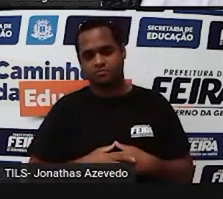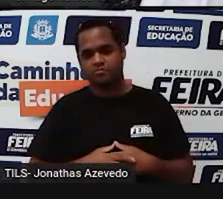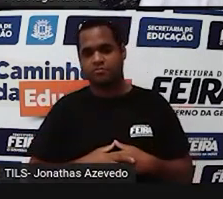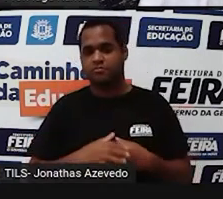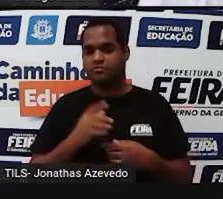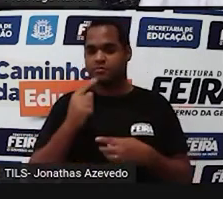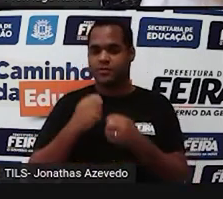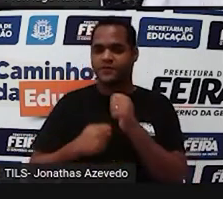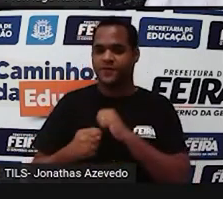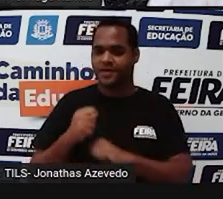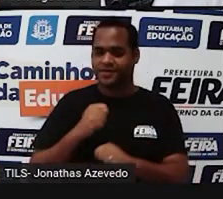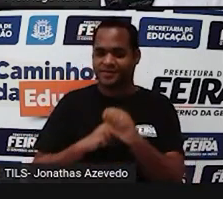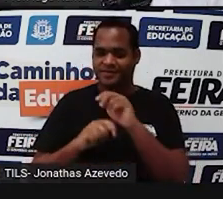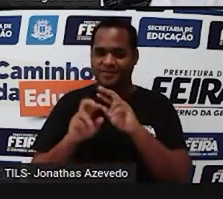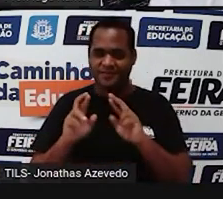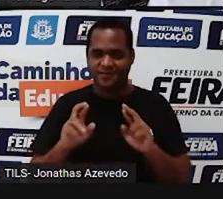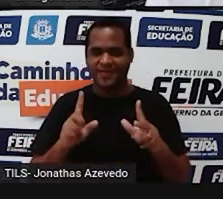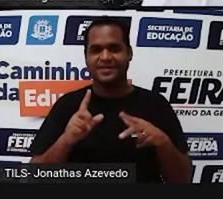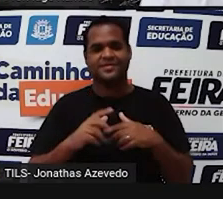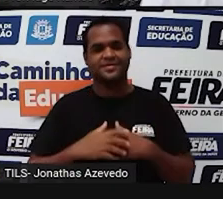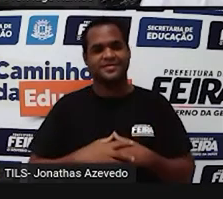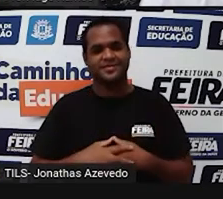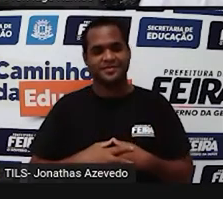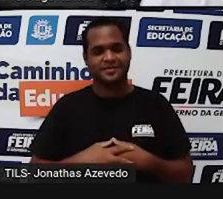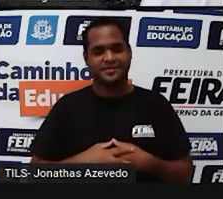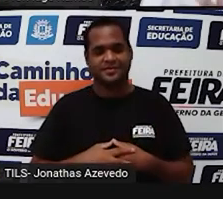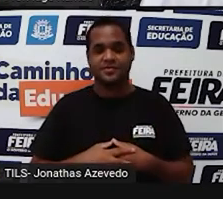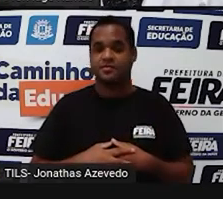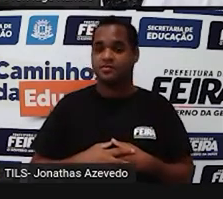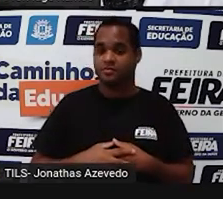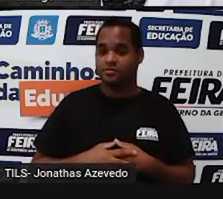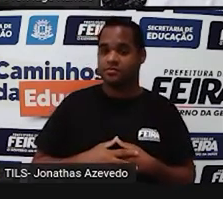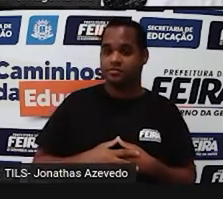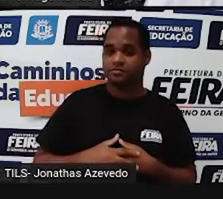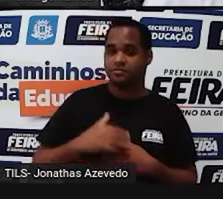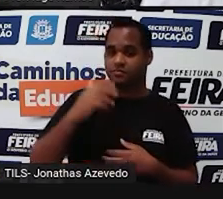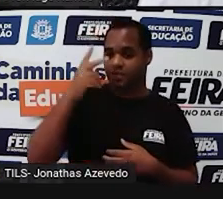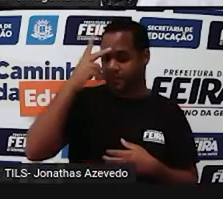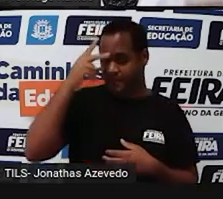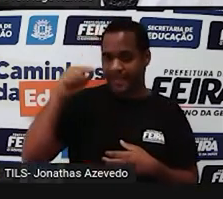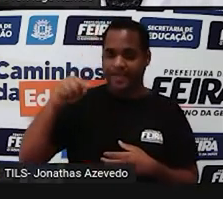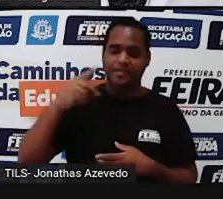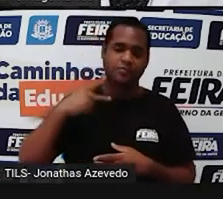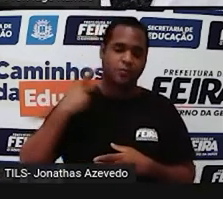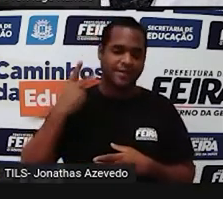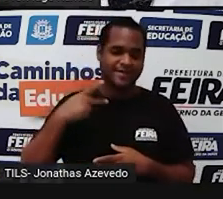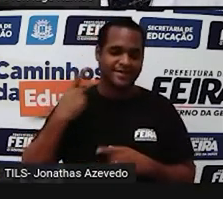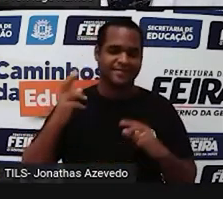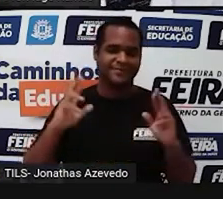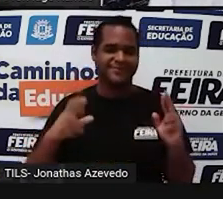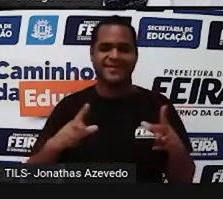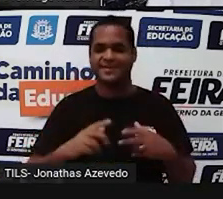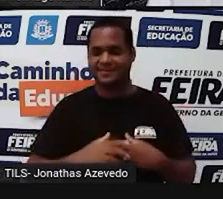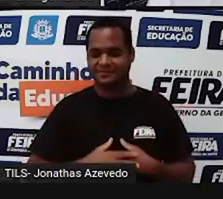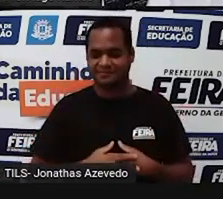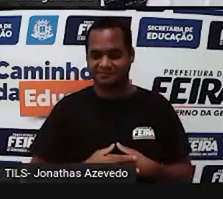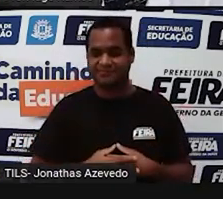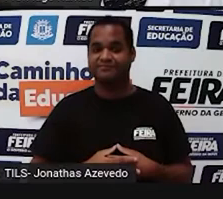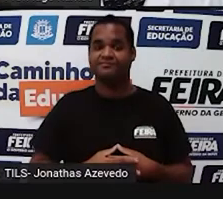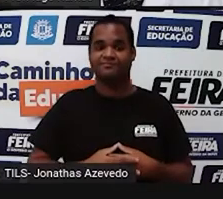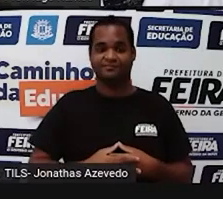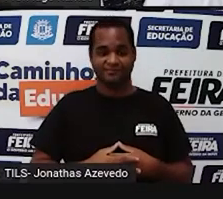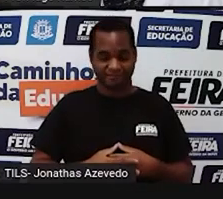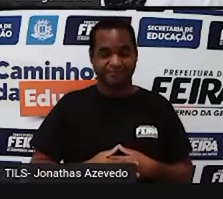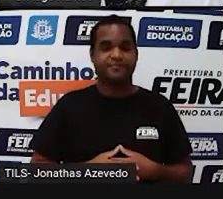Economias diferentes, né? Formas de fazer política diferentes. Então,